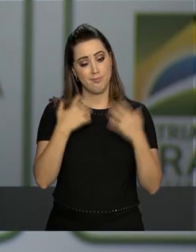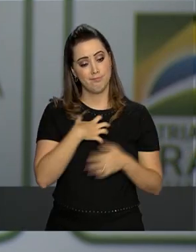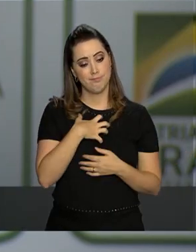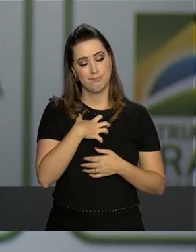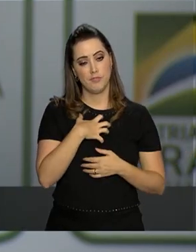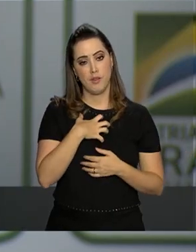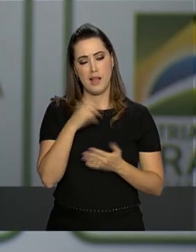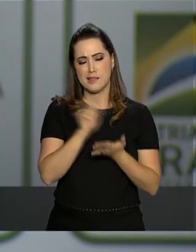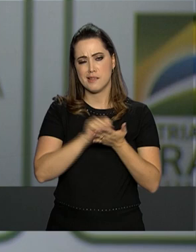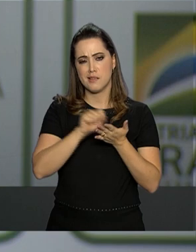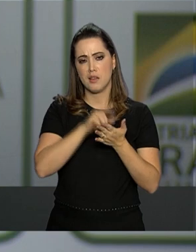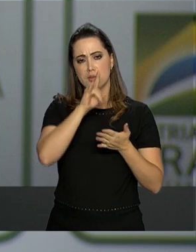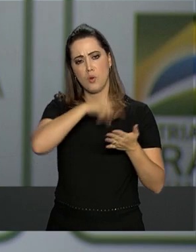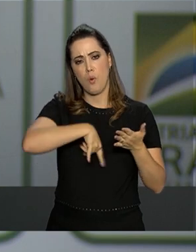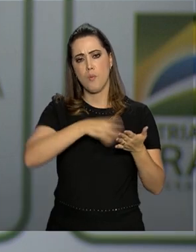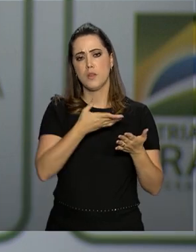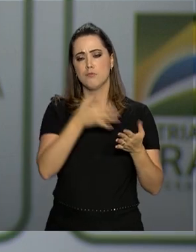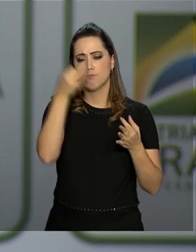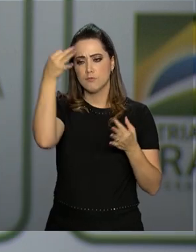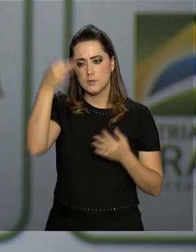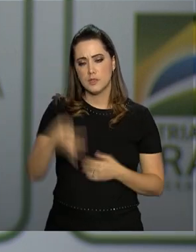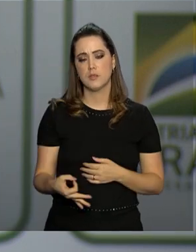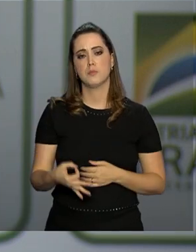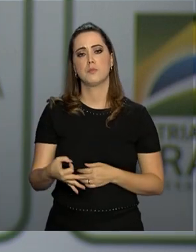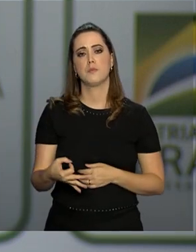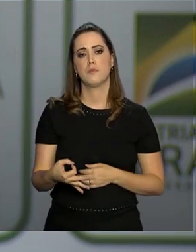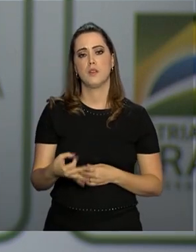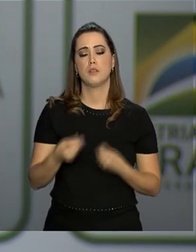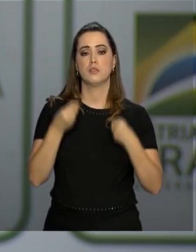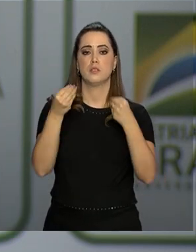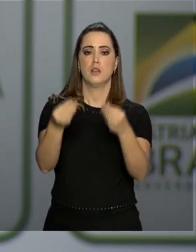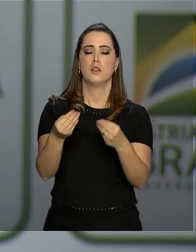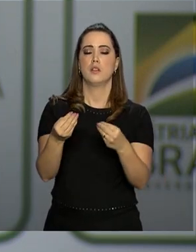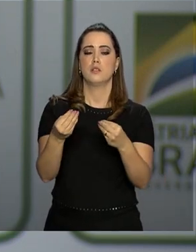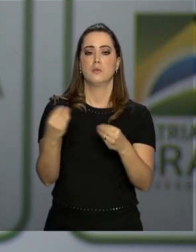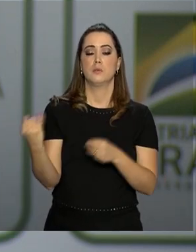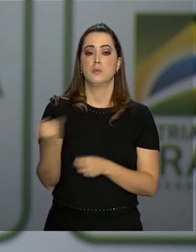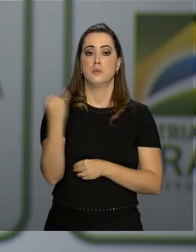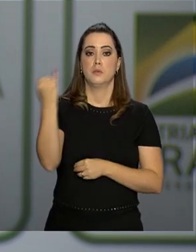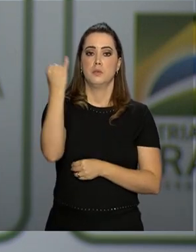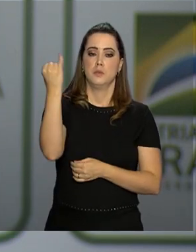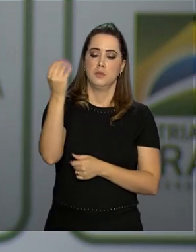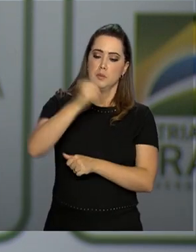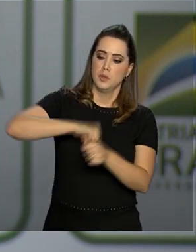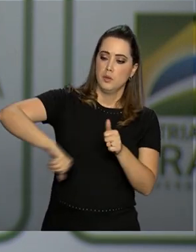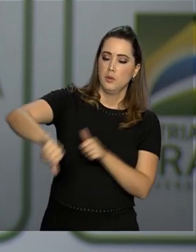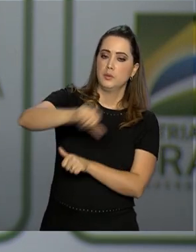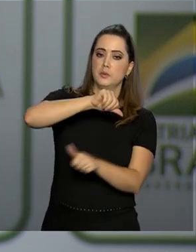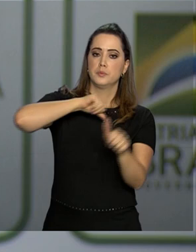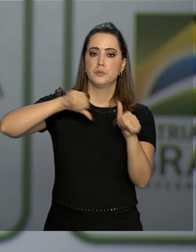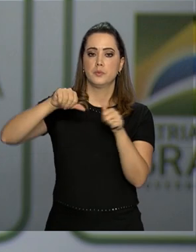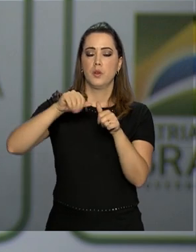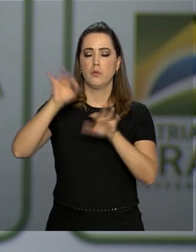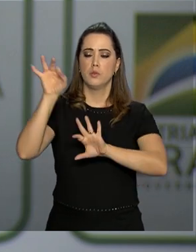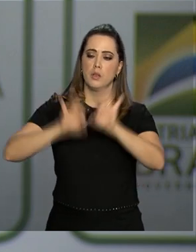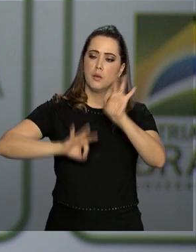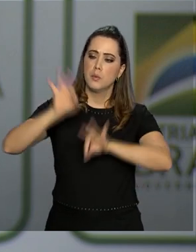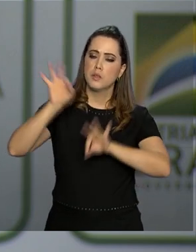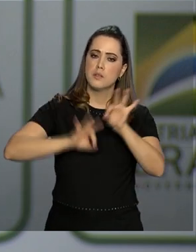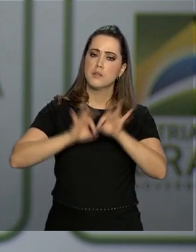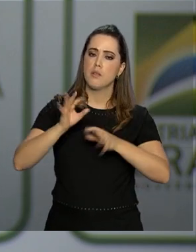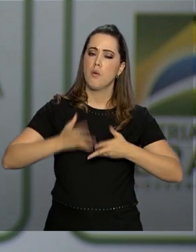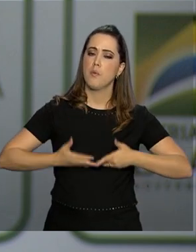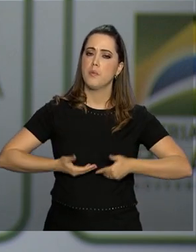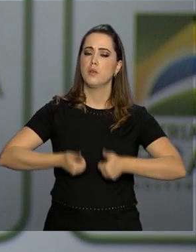documento, que certamente dará espaço para um intercâmbio e um aperfeiçoamento